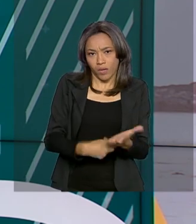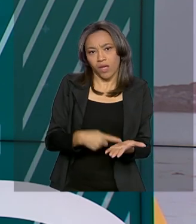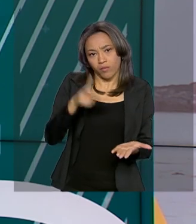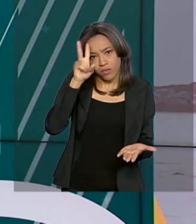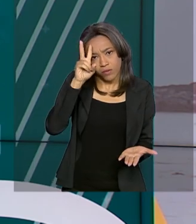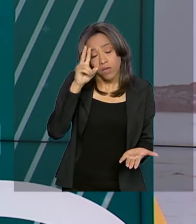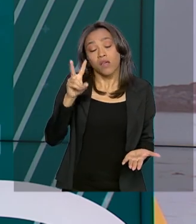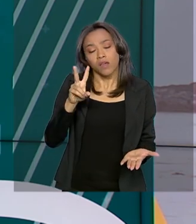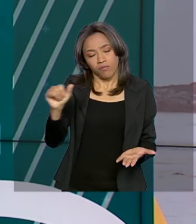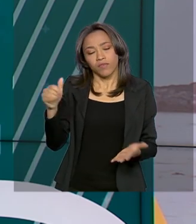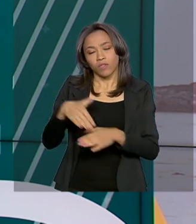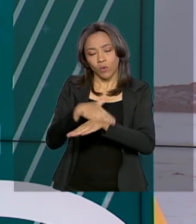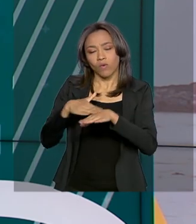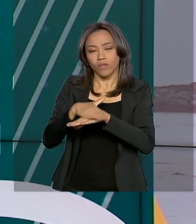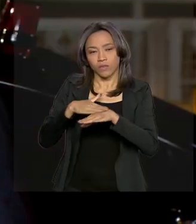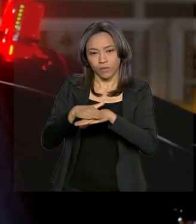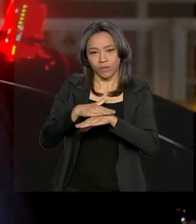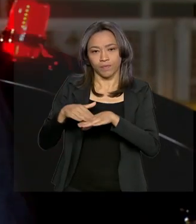Bolsonaro falou sobre o assunto.